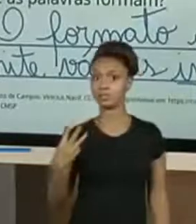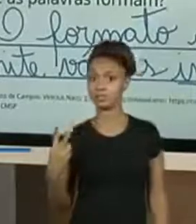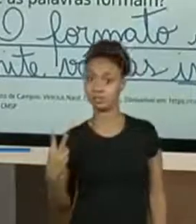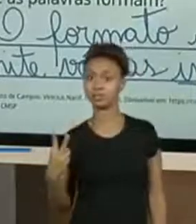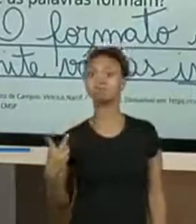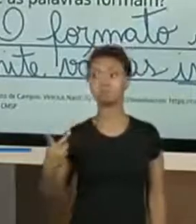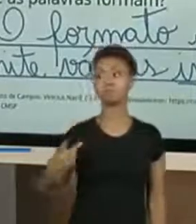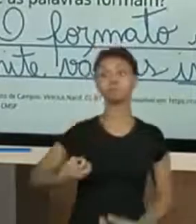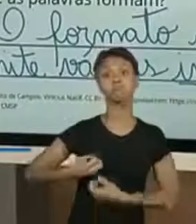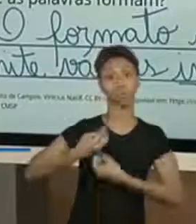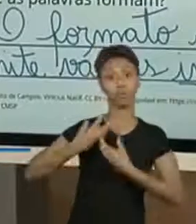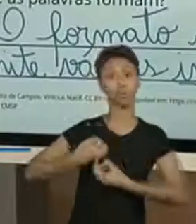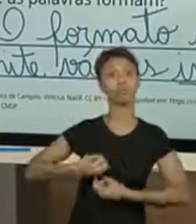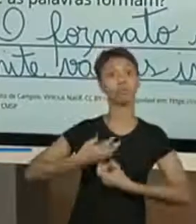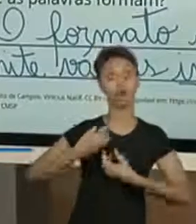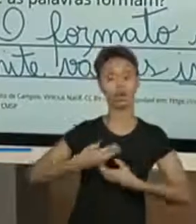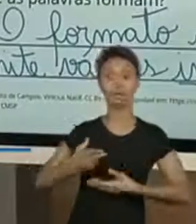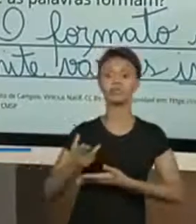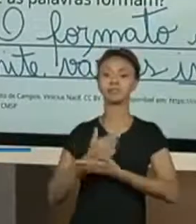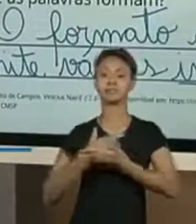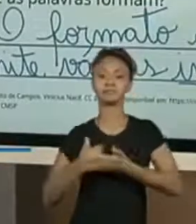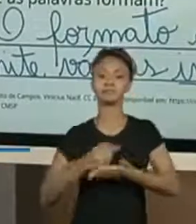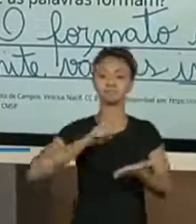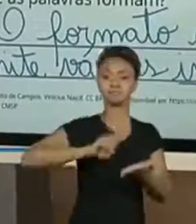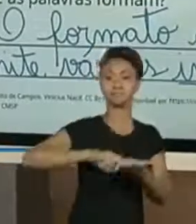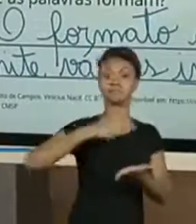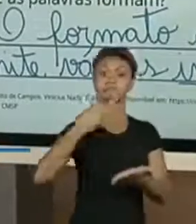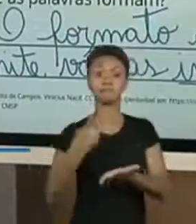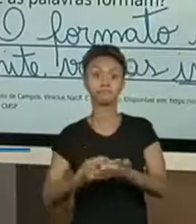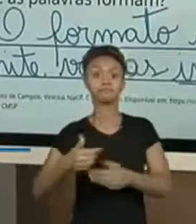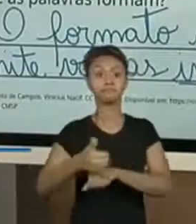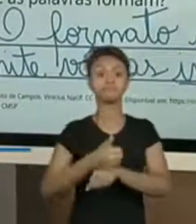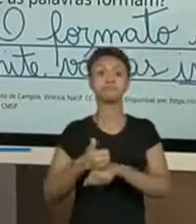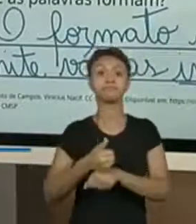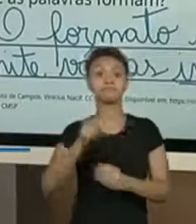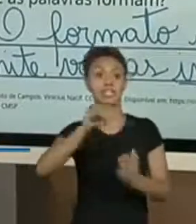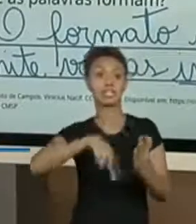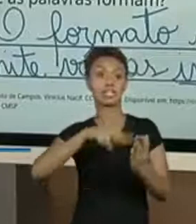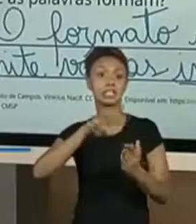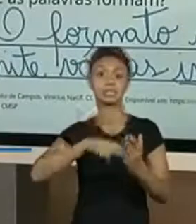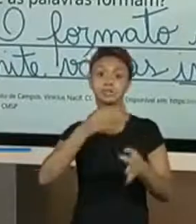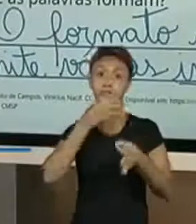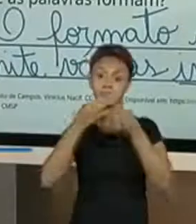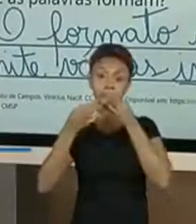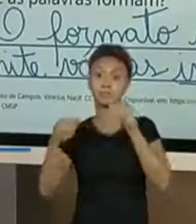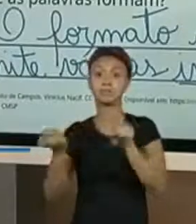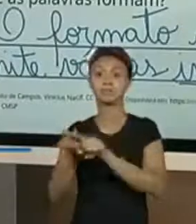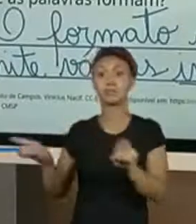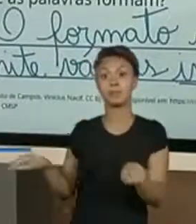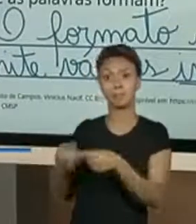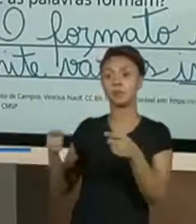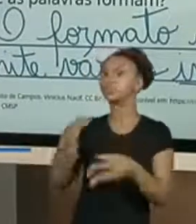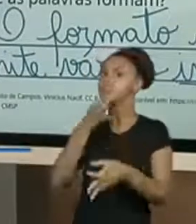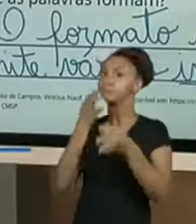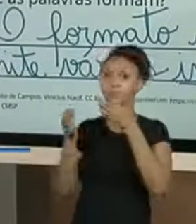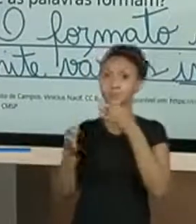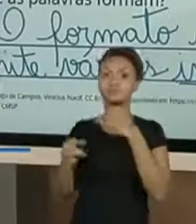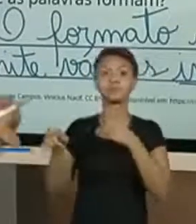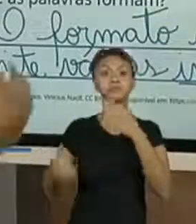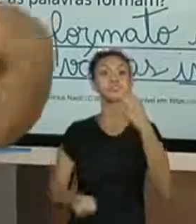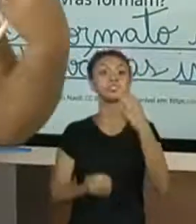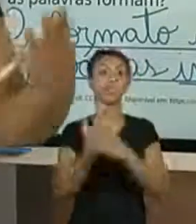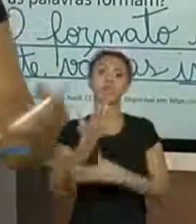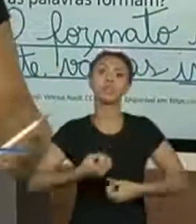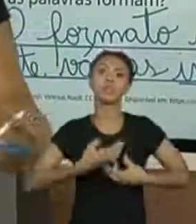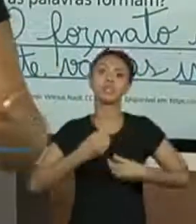É um poeta, ensaísta, tradutor, crítico literário e de música. Um dos criadores do estilo poesia